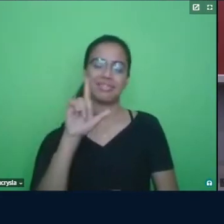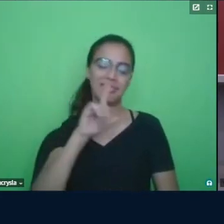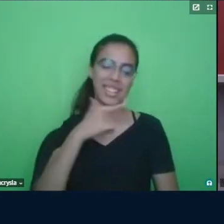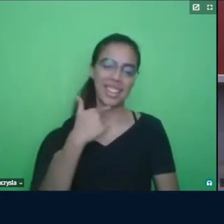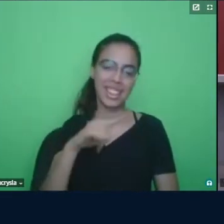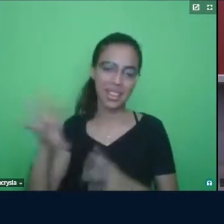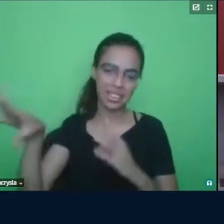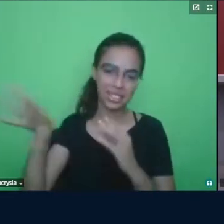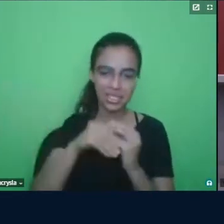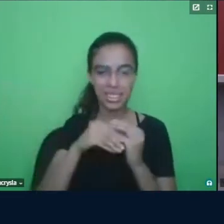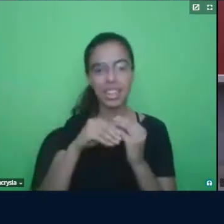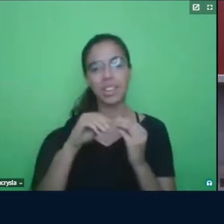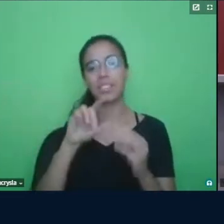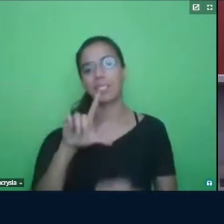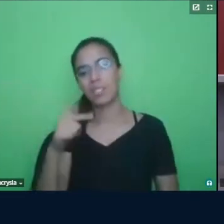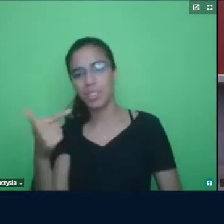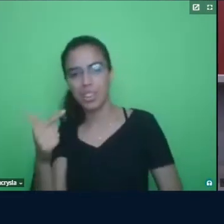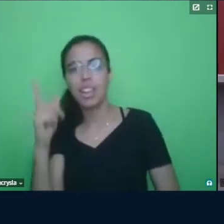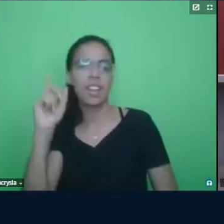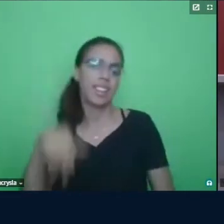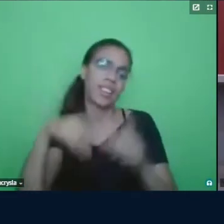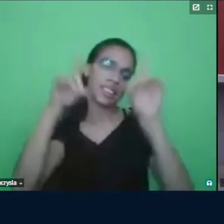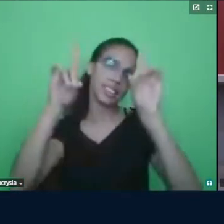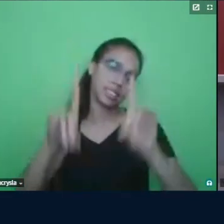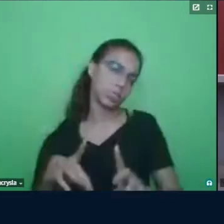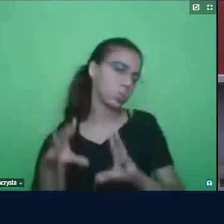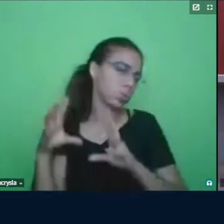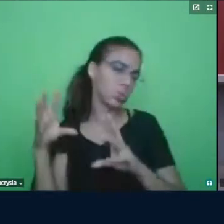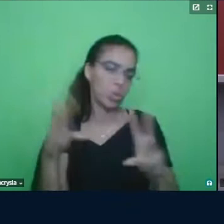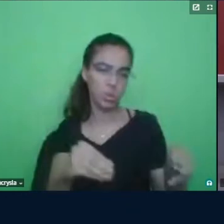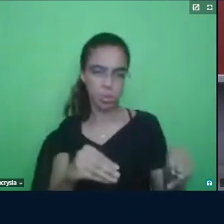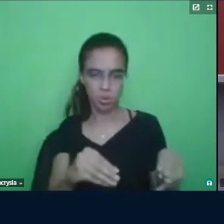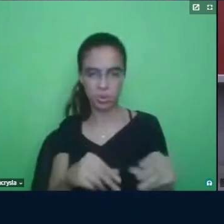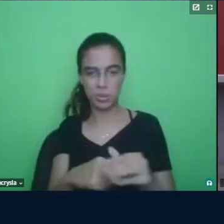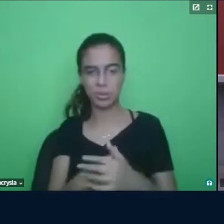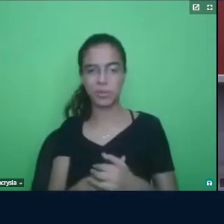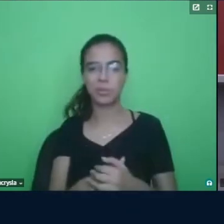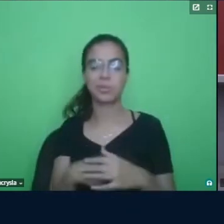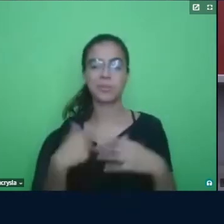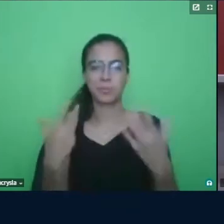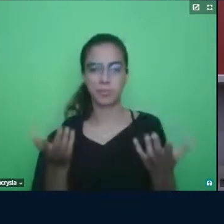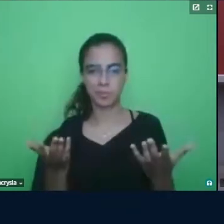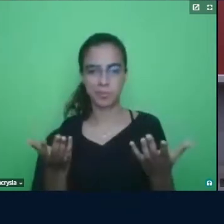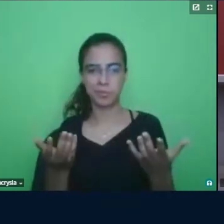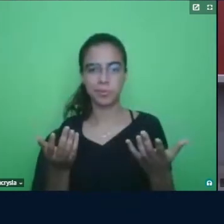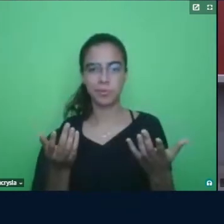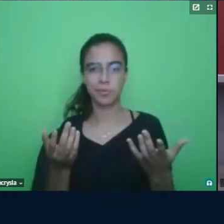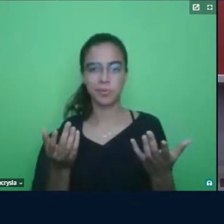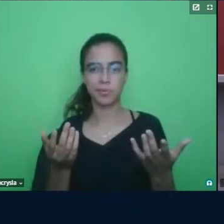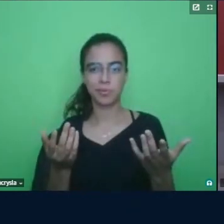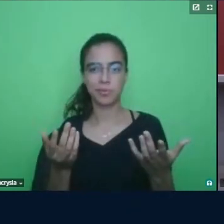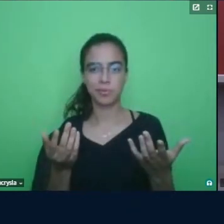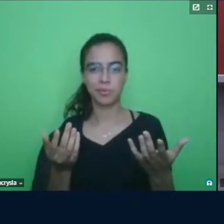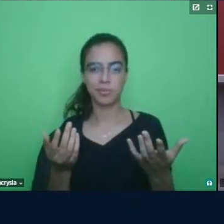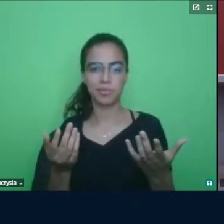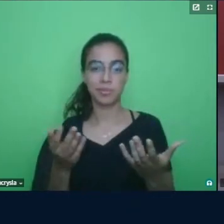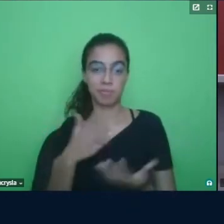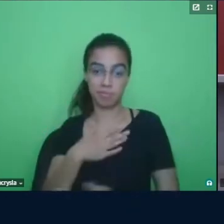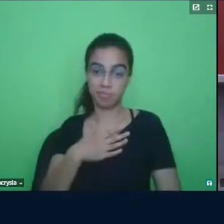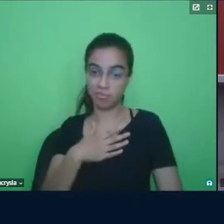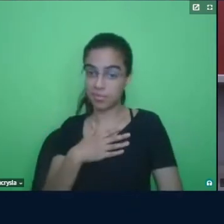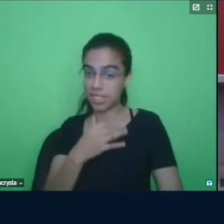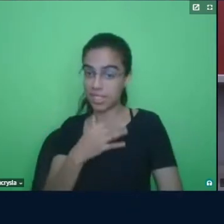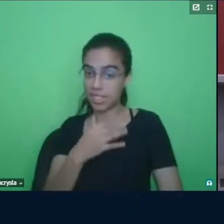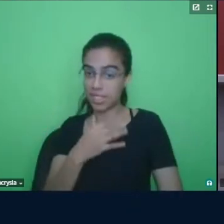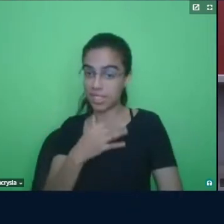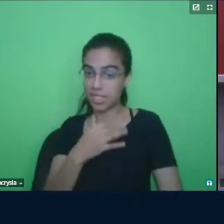direito também, né, desse sujeito. então, acho que era isso, né,